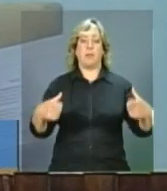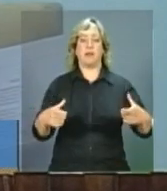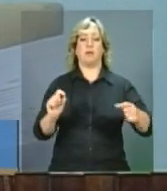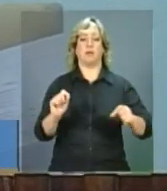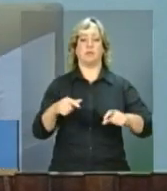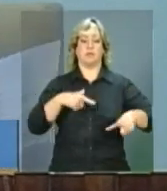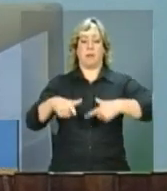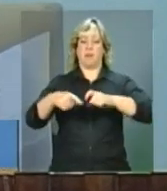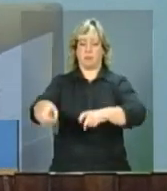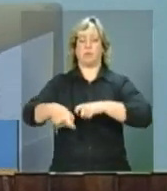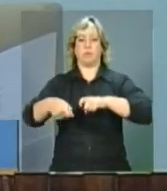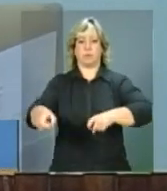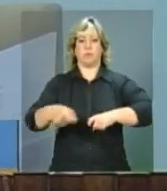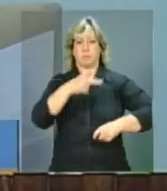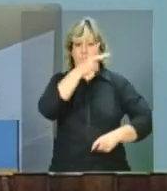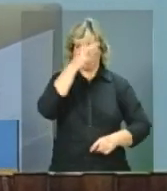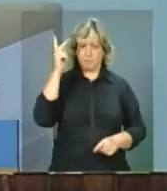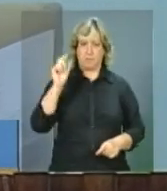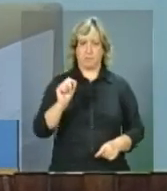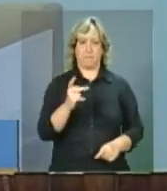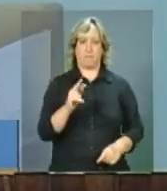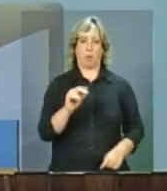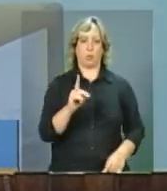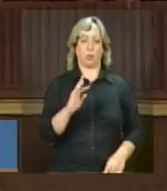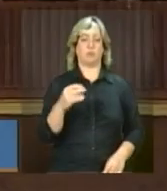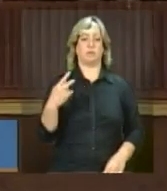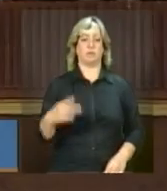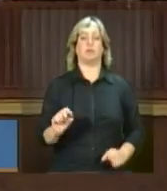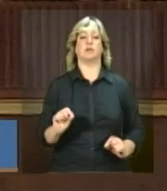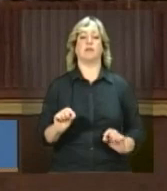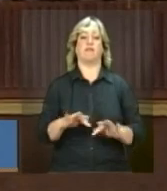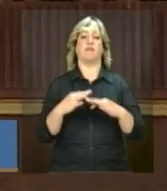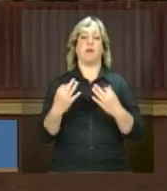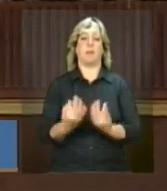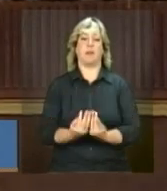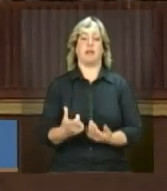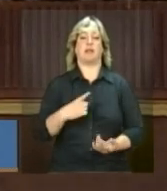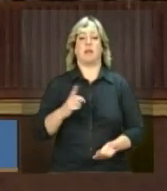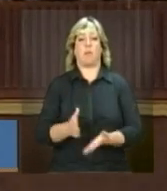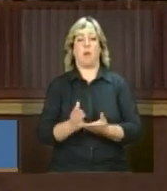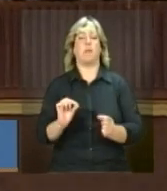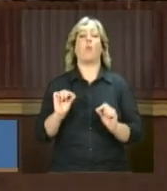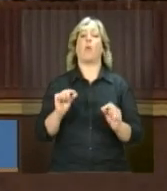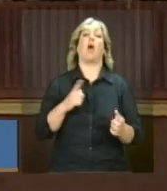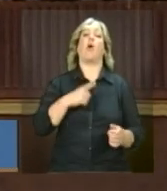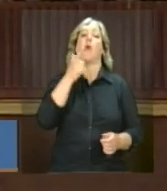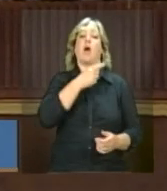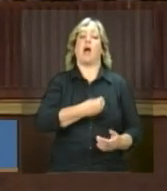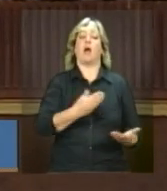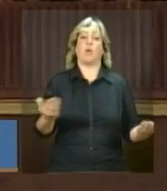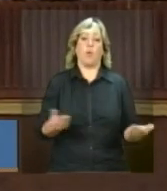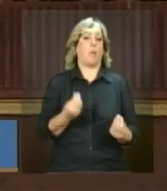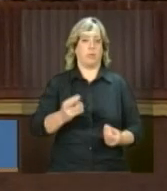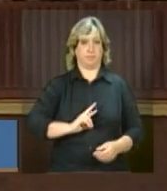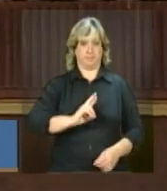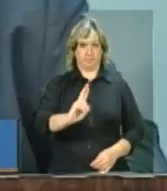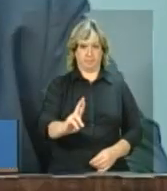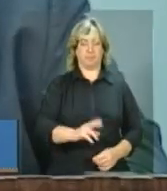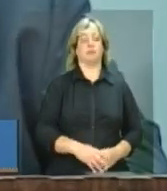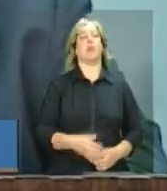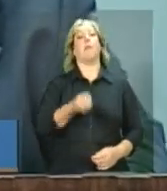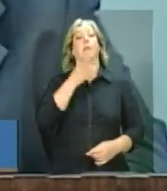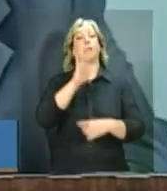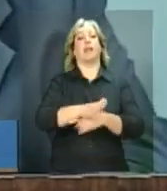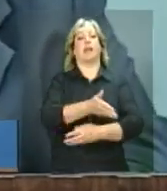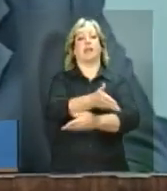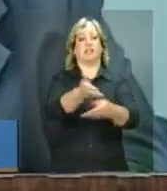extrema. O que está acontecendo nesse sentido? Bom, em primeiro lugar, boa tarde a todos e a todas que todos assistem. Uma saudação